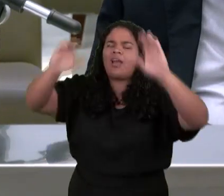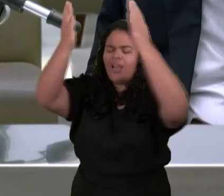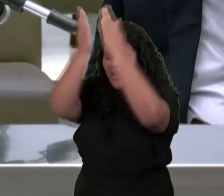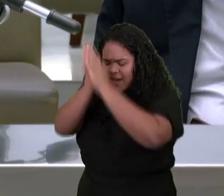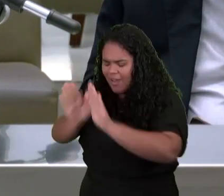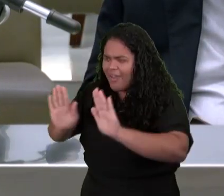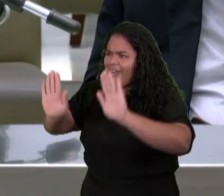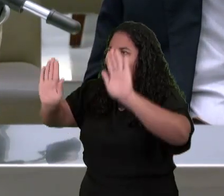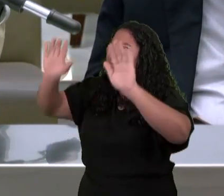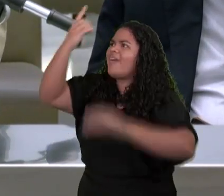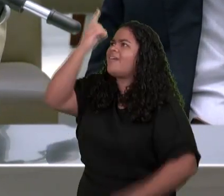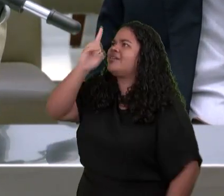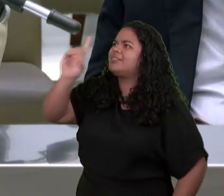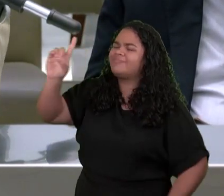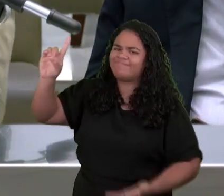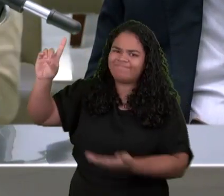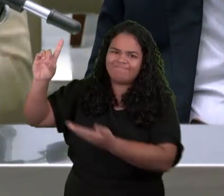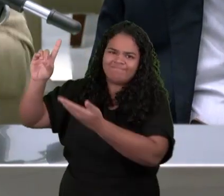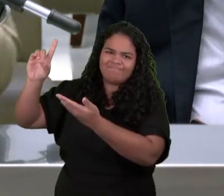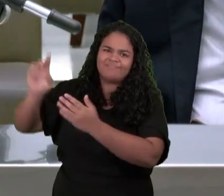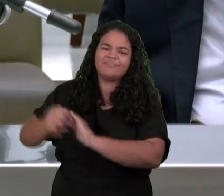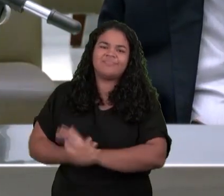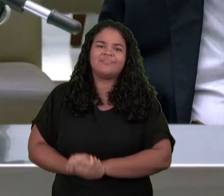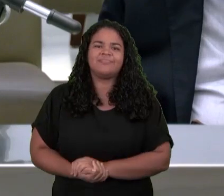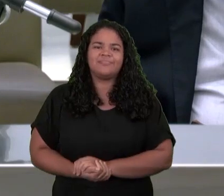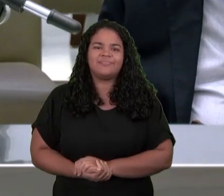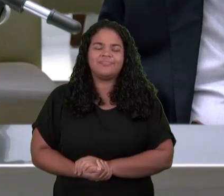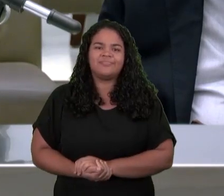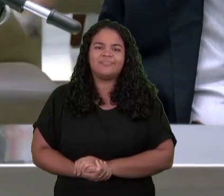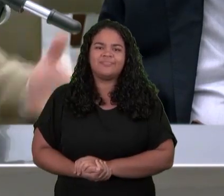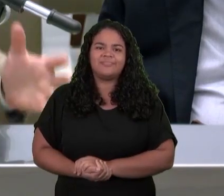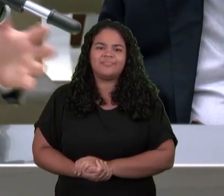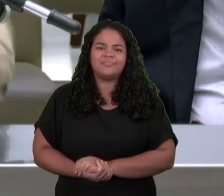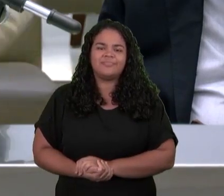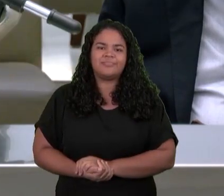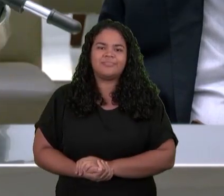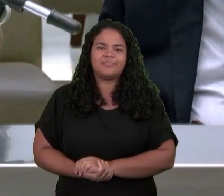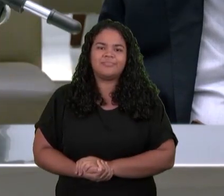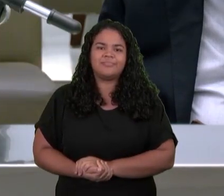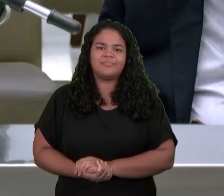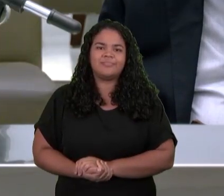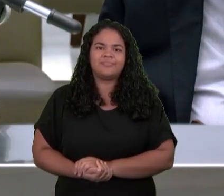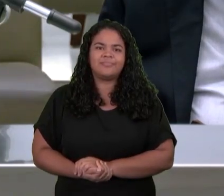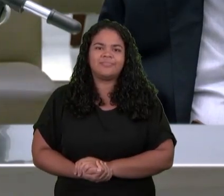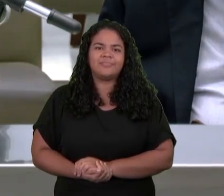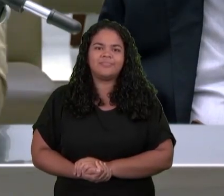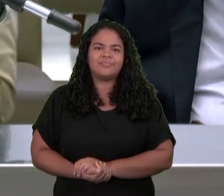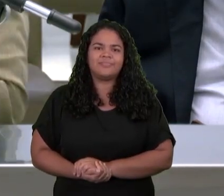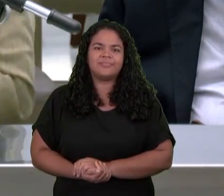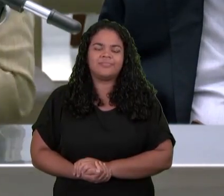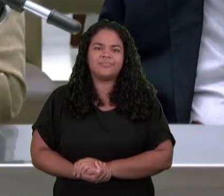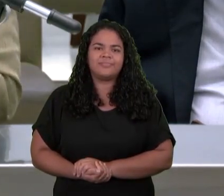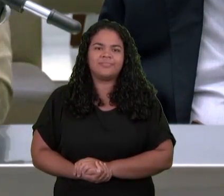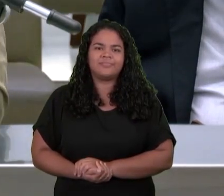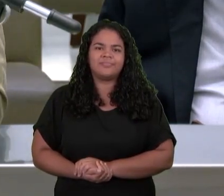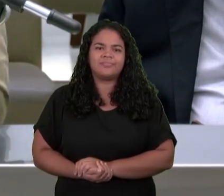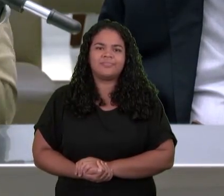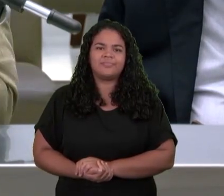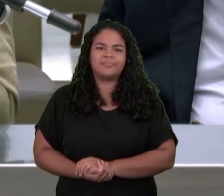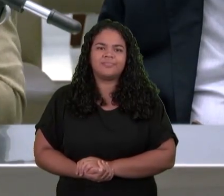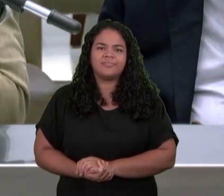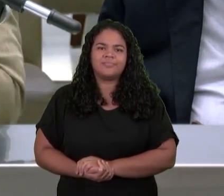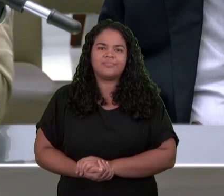primeira Pessoa Da trindade Aquilo que No antigo Testamento Comumente A gente percebe